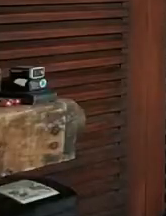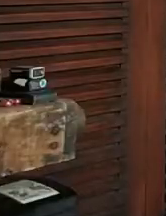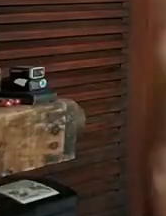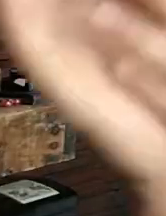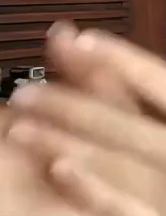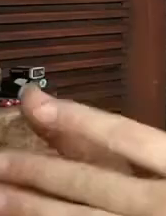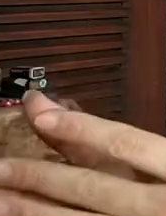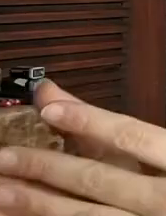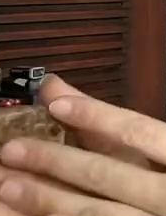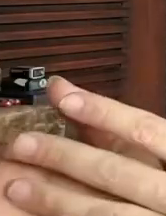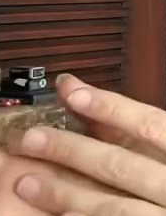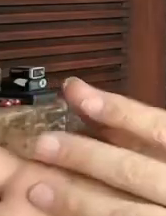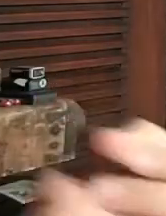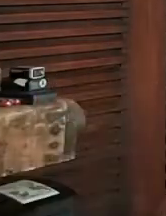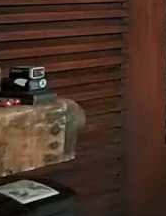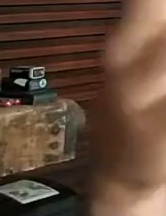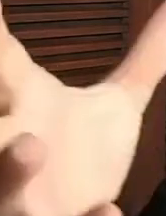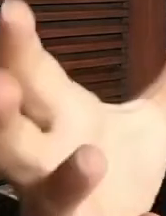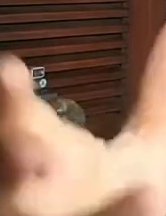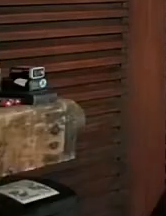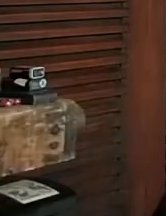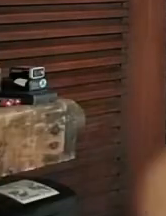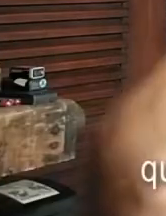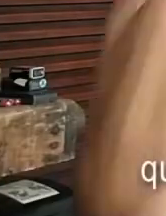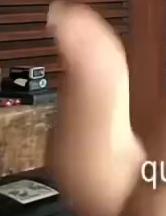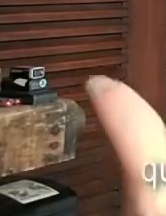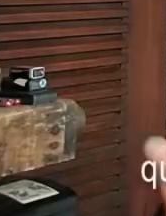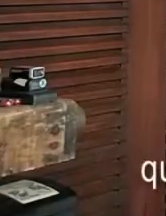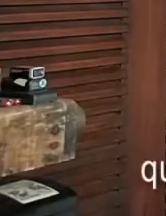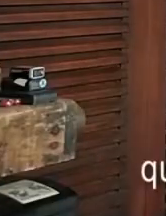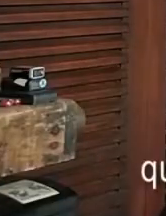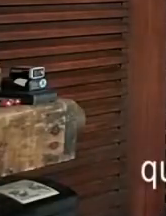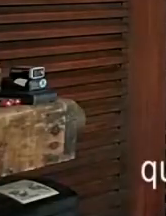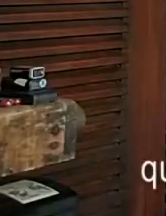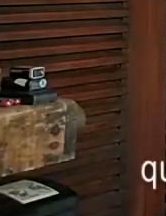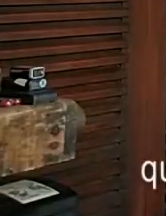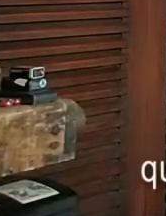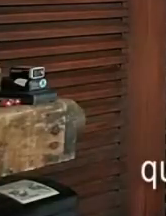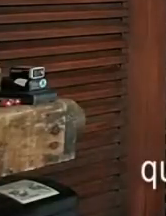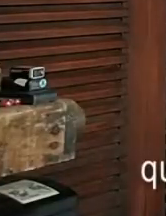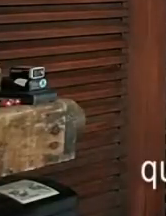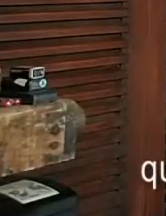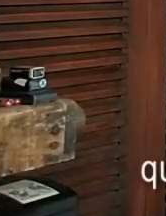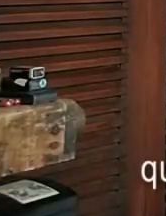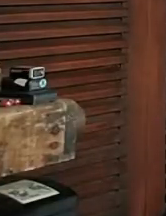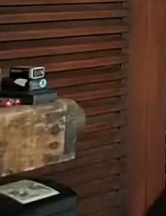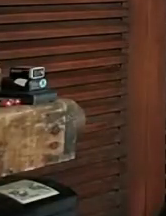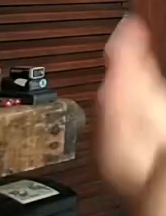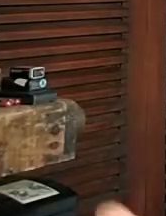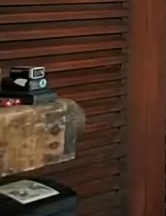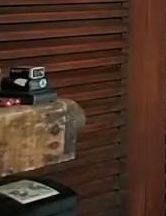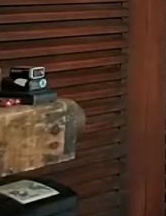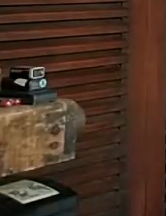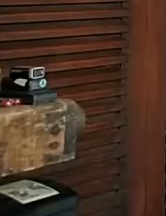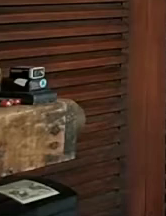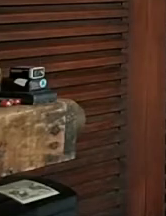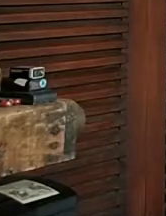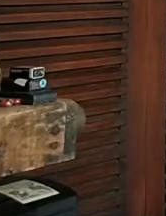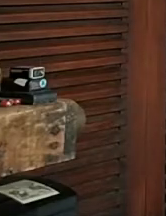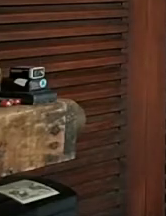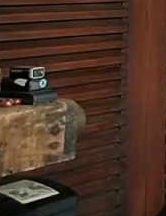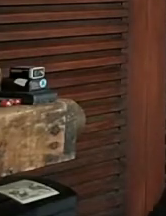que desembocam numa terceira etapa, que é a ação, que é a vivência, que é o desenvolvimento de algum projeto. E, por fim, uma